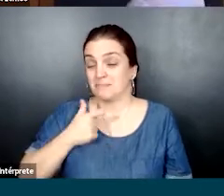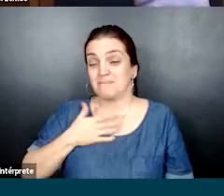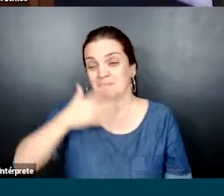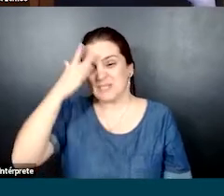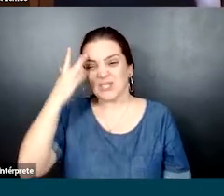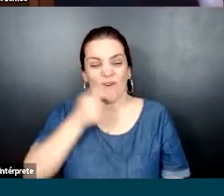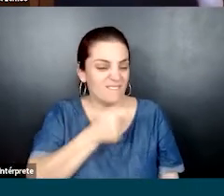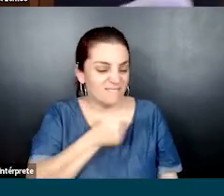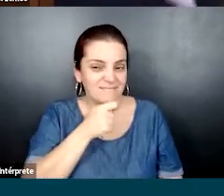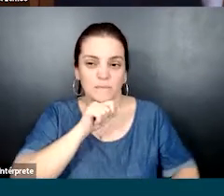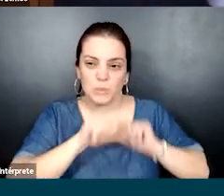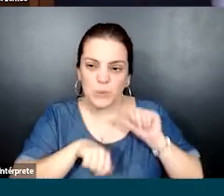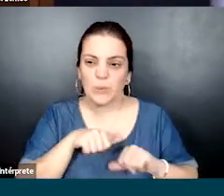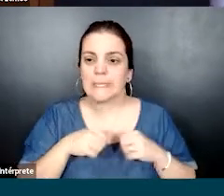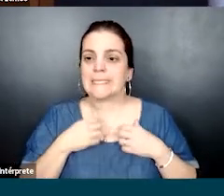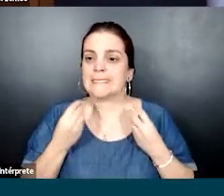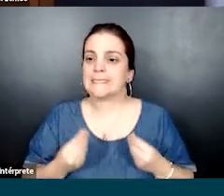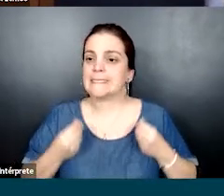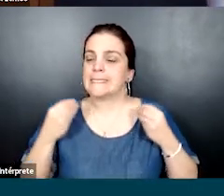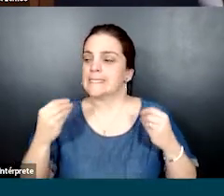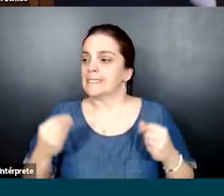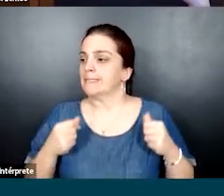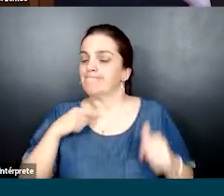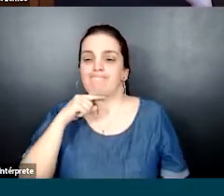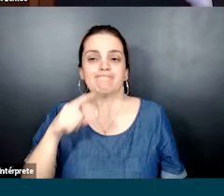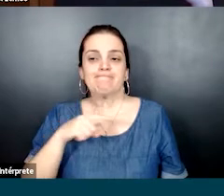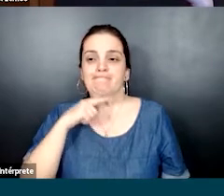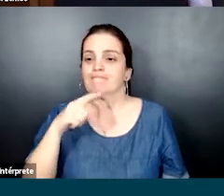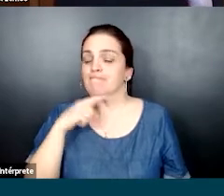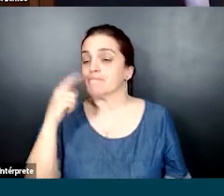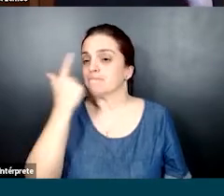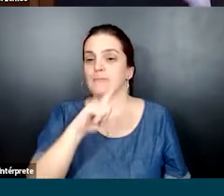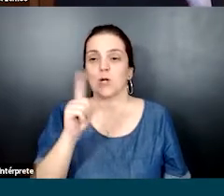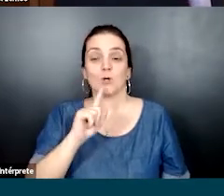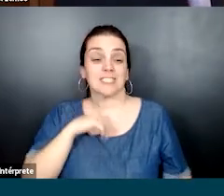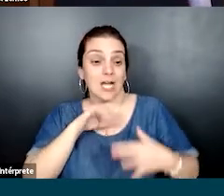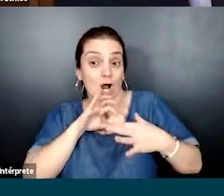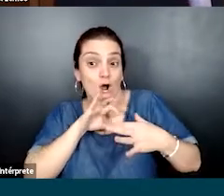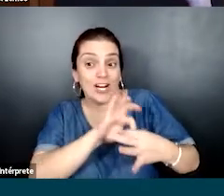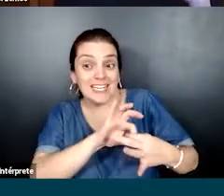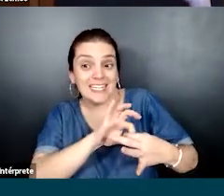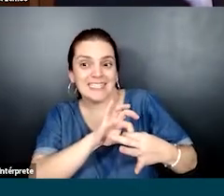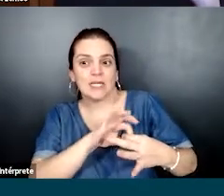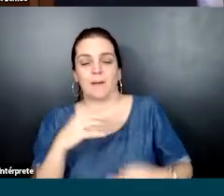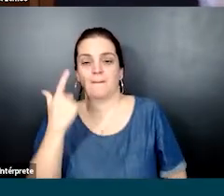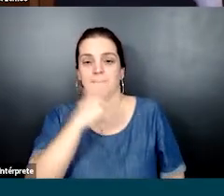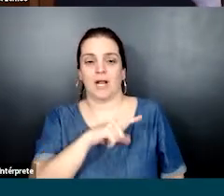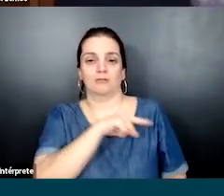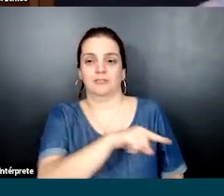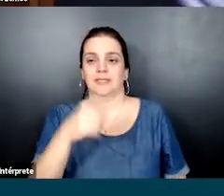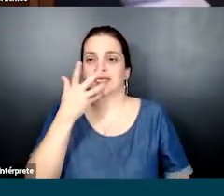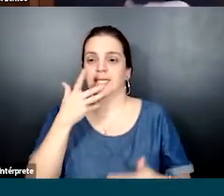facilitador, mudou uma série de outras coisas, mas mesmo assim a gente não conseguia criar a conexão que a gente